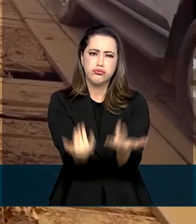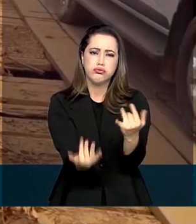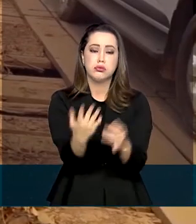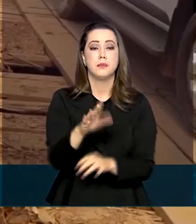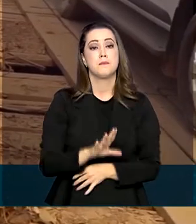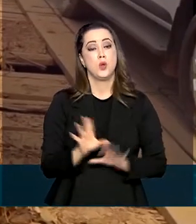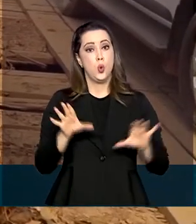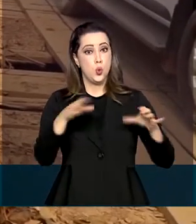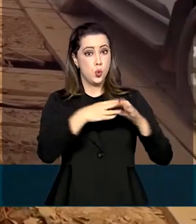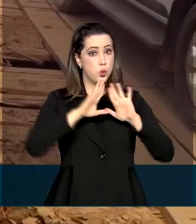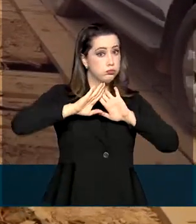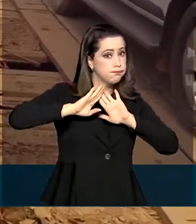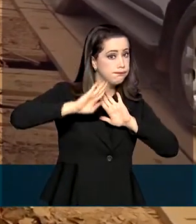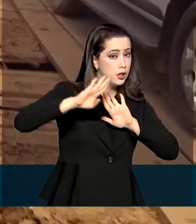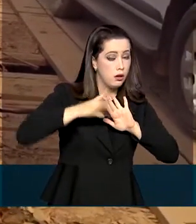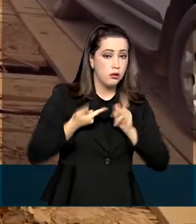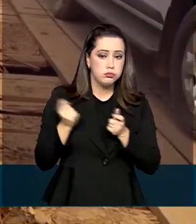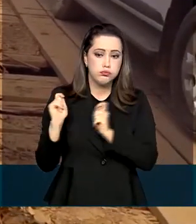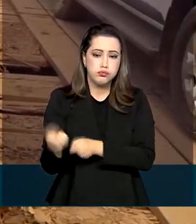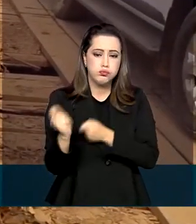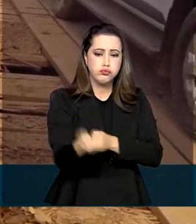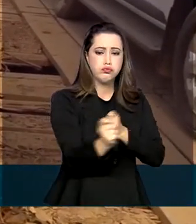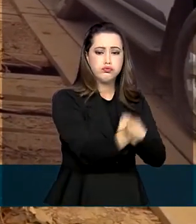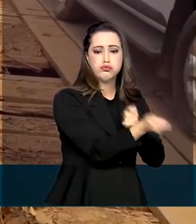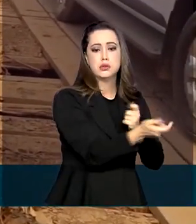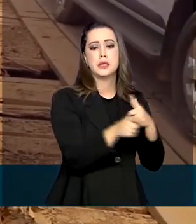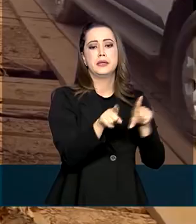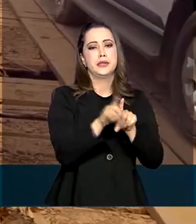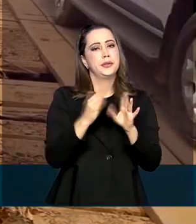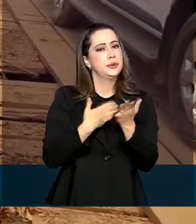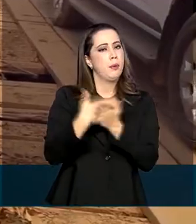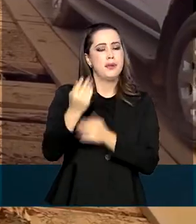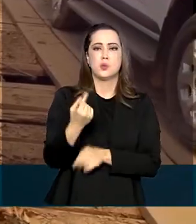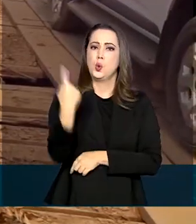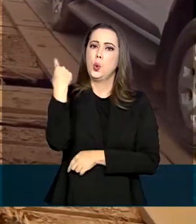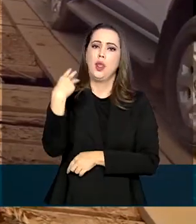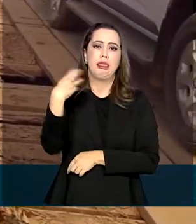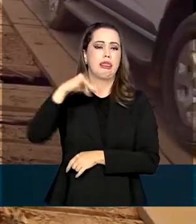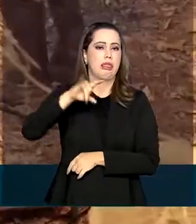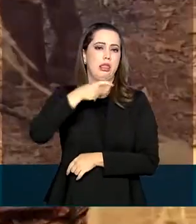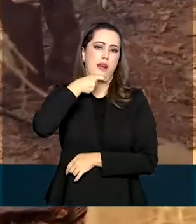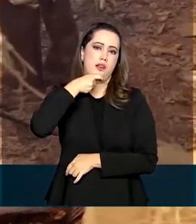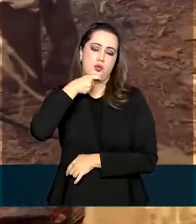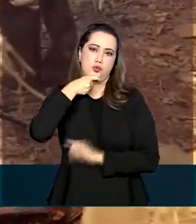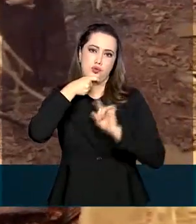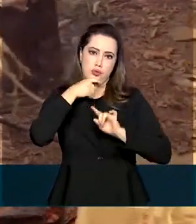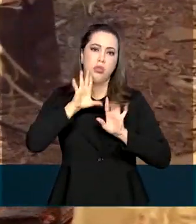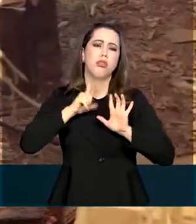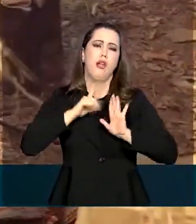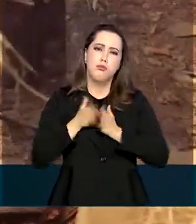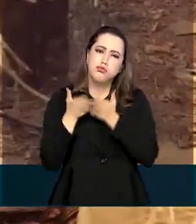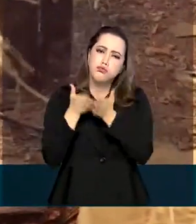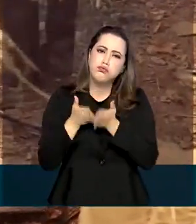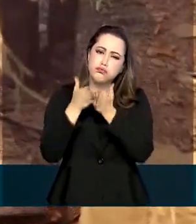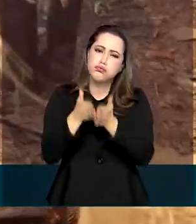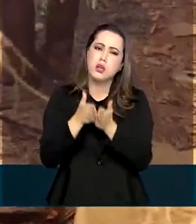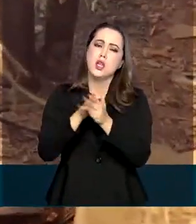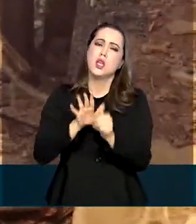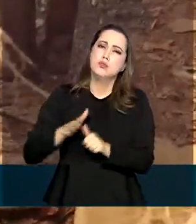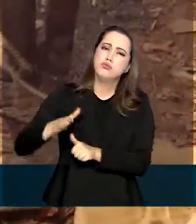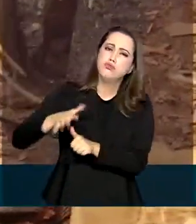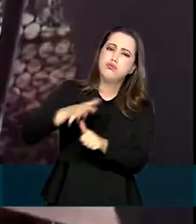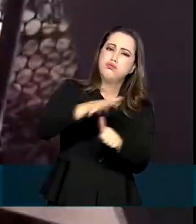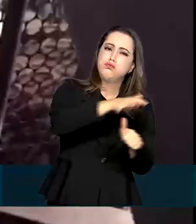de julho no combate aos incêndios no Pantanal. Participam da Operação Embarcações e Helicópteros da